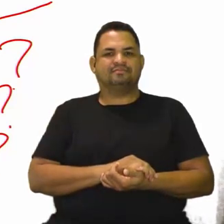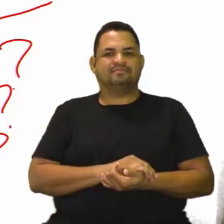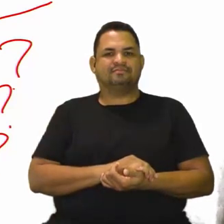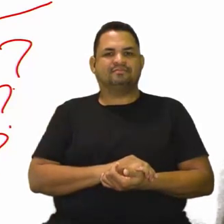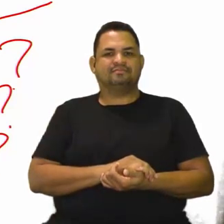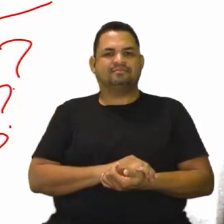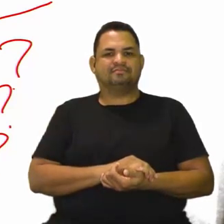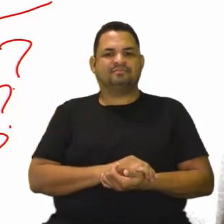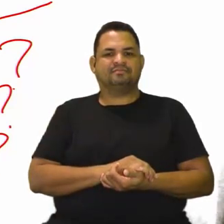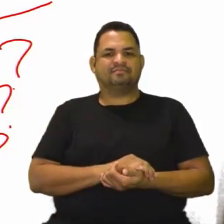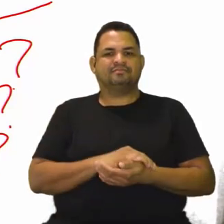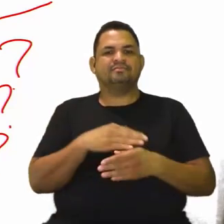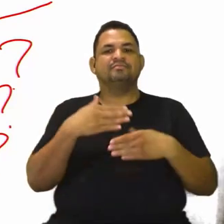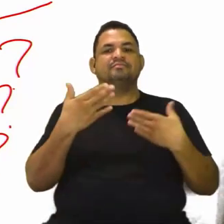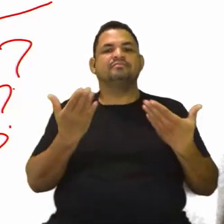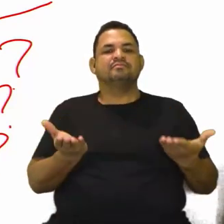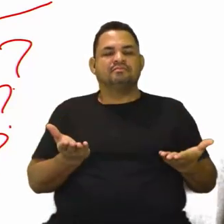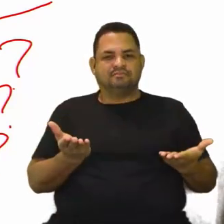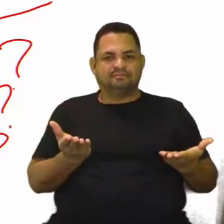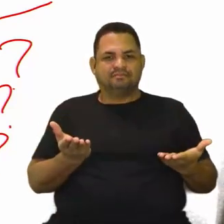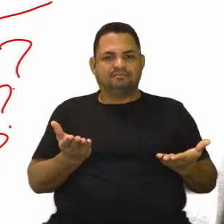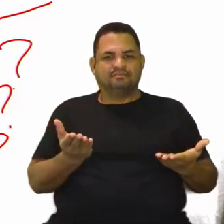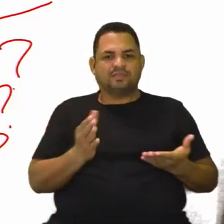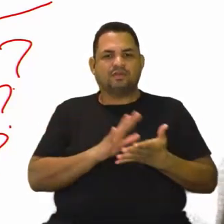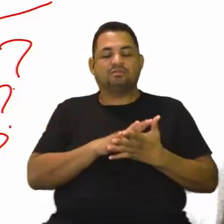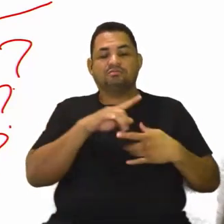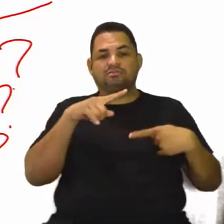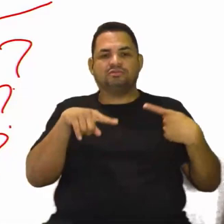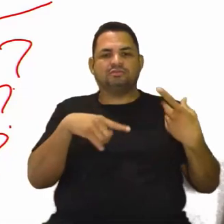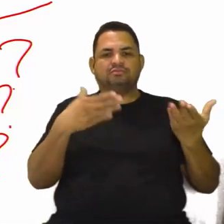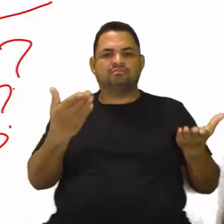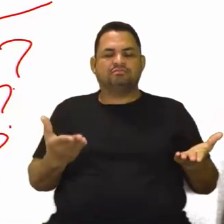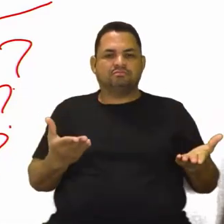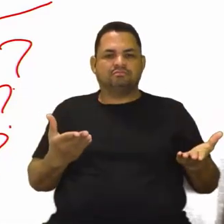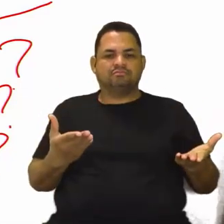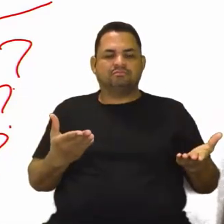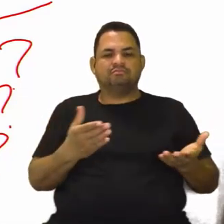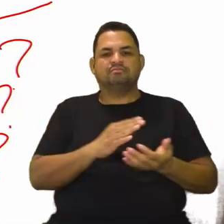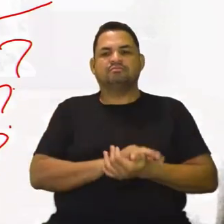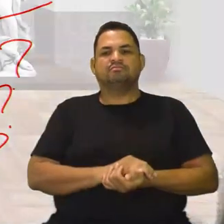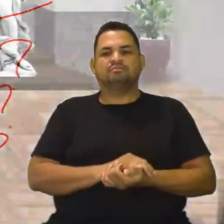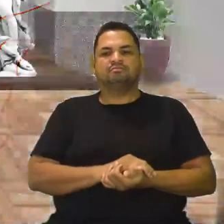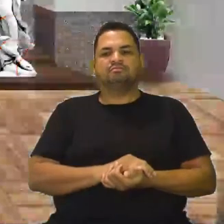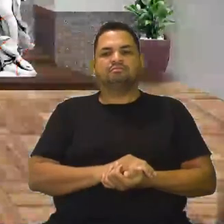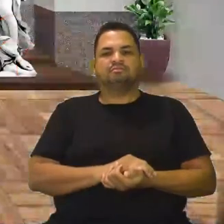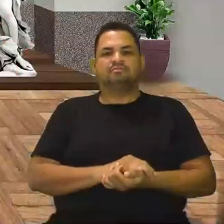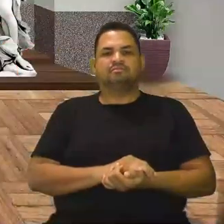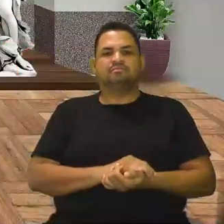Qual seria essa missão? Qual seria essa missão?